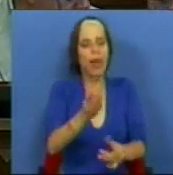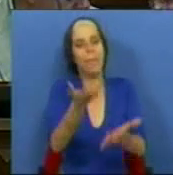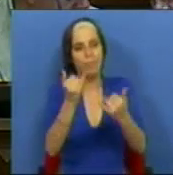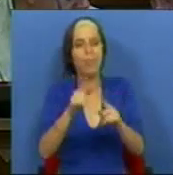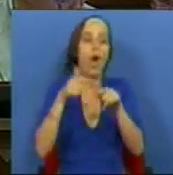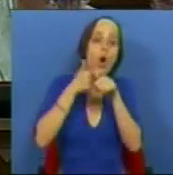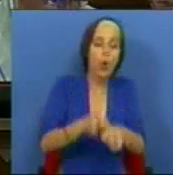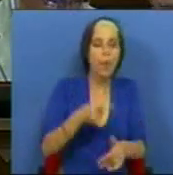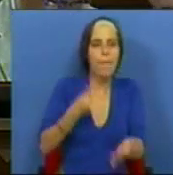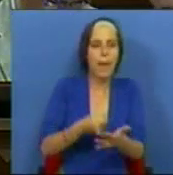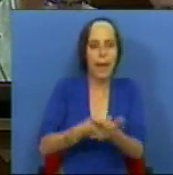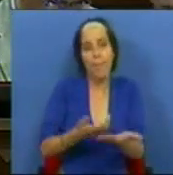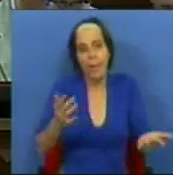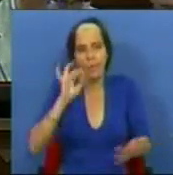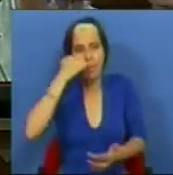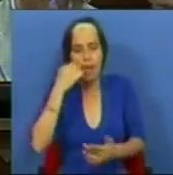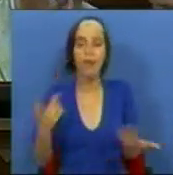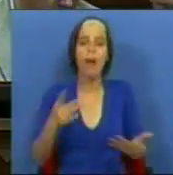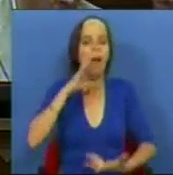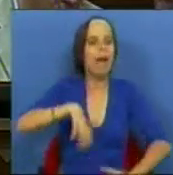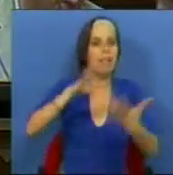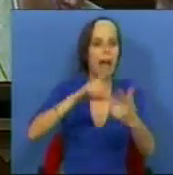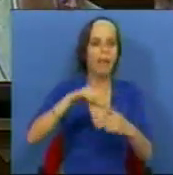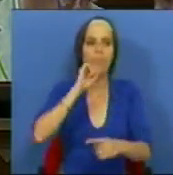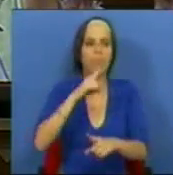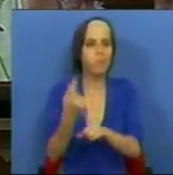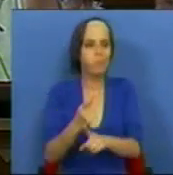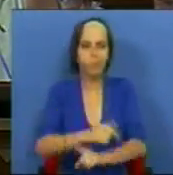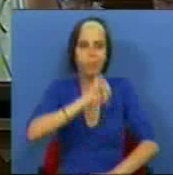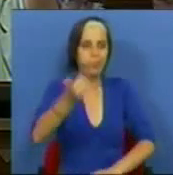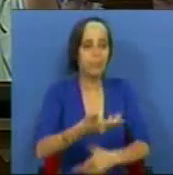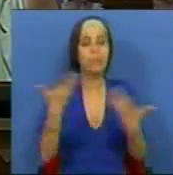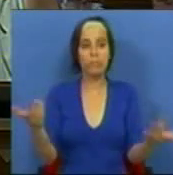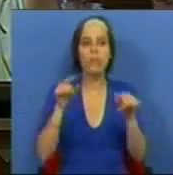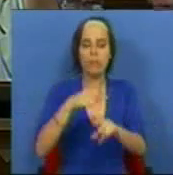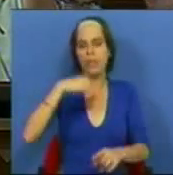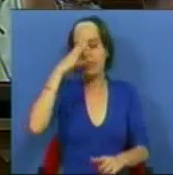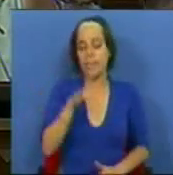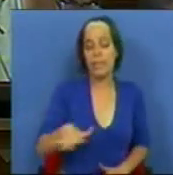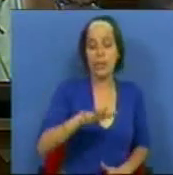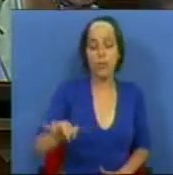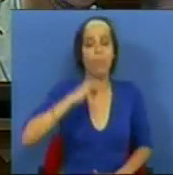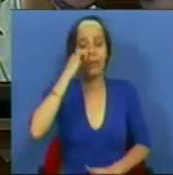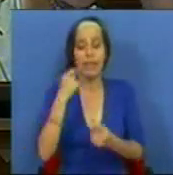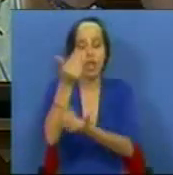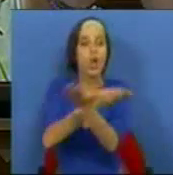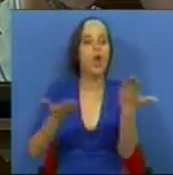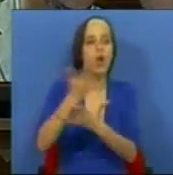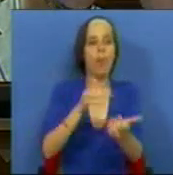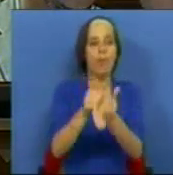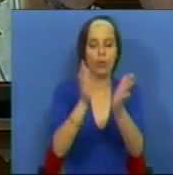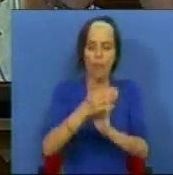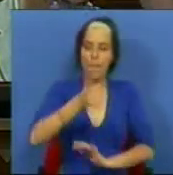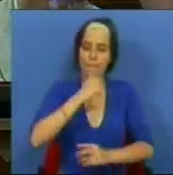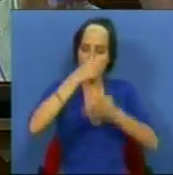a cumprir o pagamento dela. É um ataque ao poder de compra. E nós sabemos que numa situação de crise económica, todas